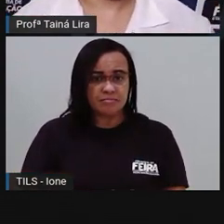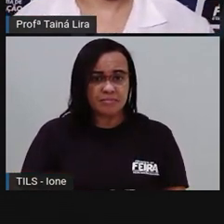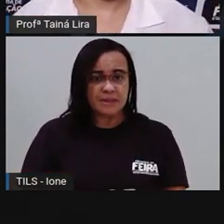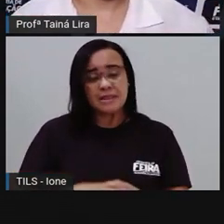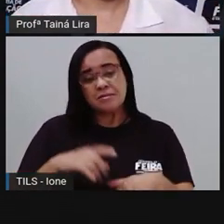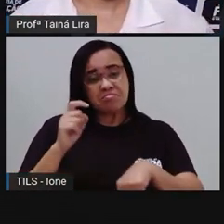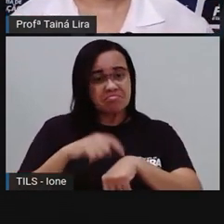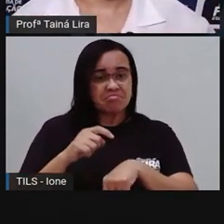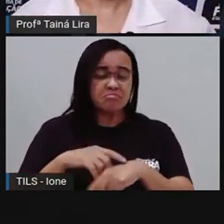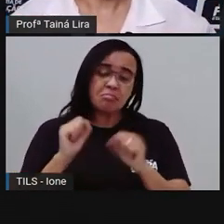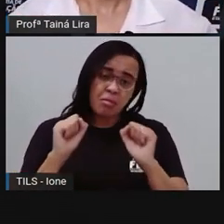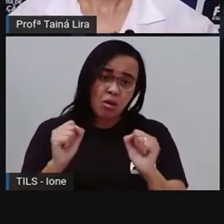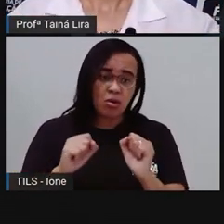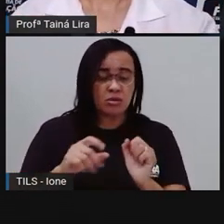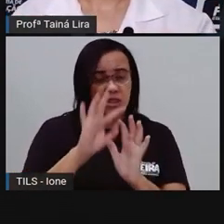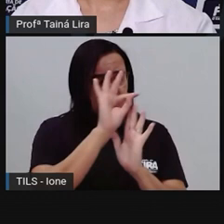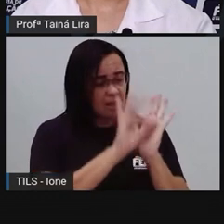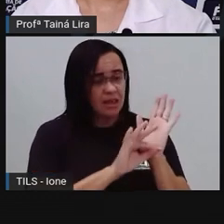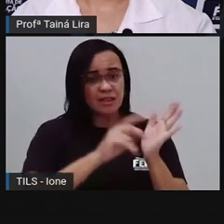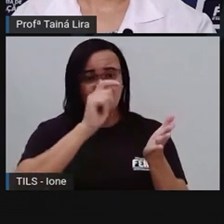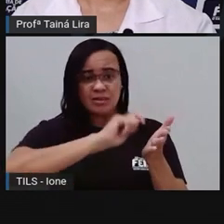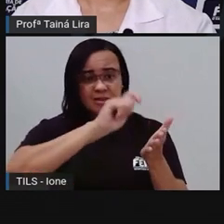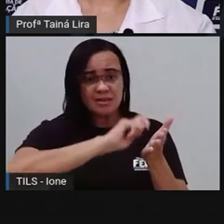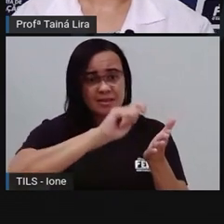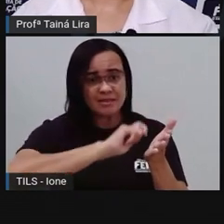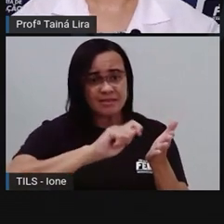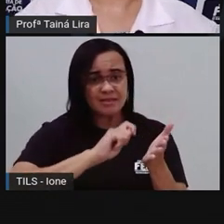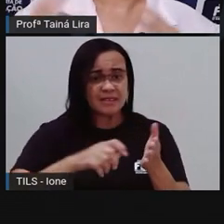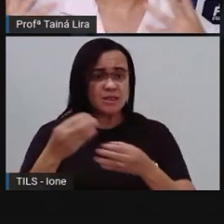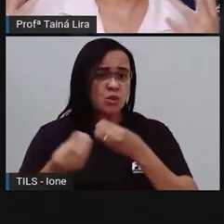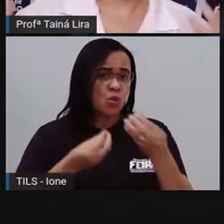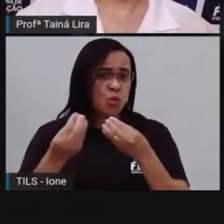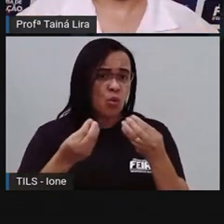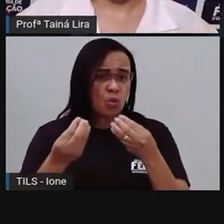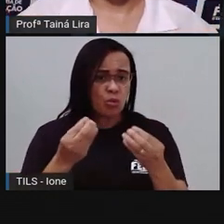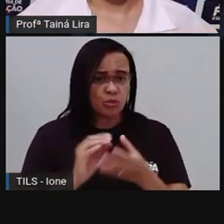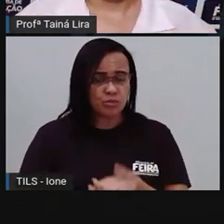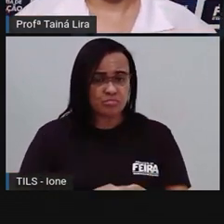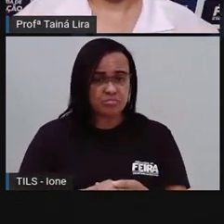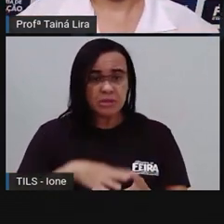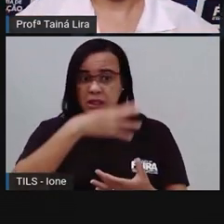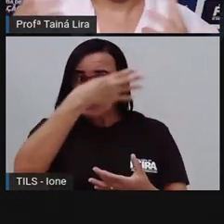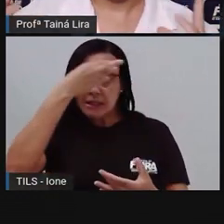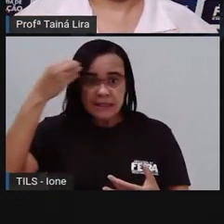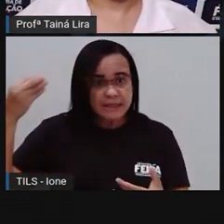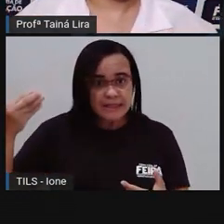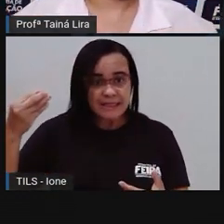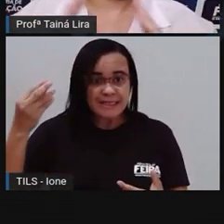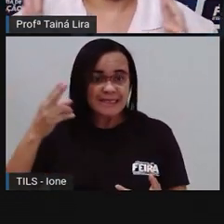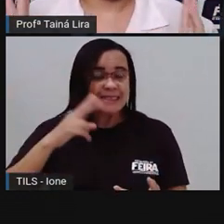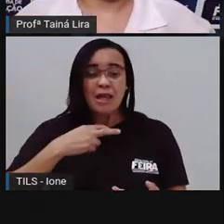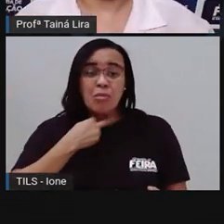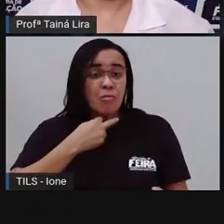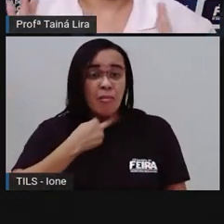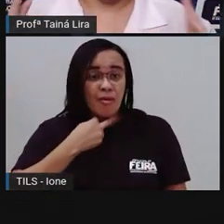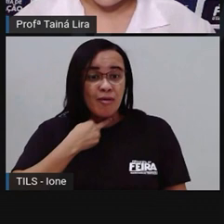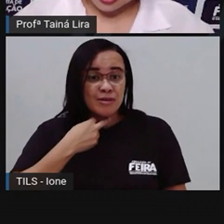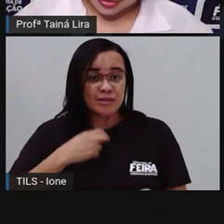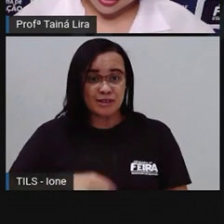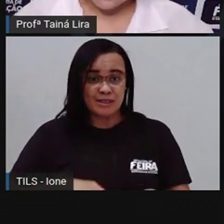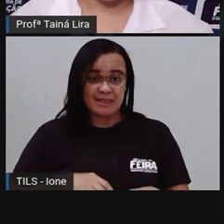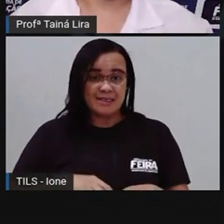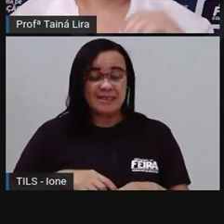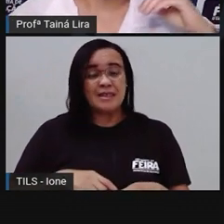um texto, tá? O que é eu não posso esquecer? Para que meu texto fique ali, né? Bem